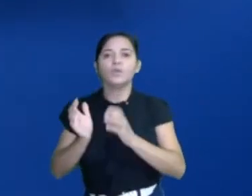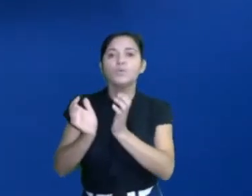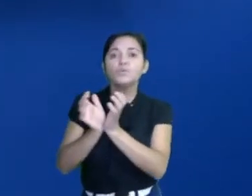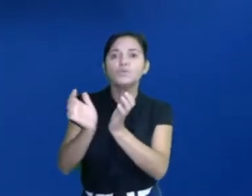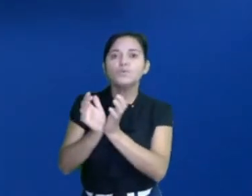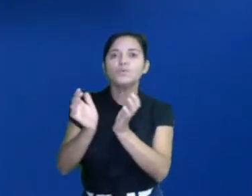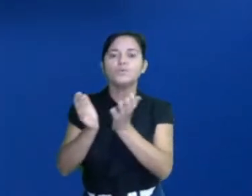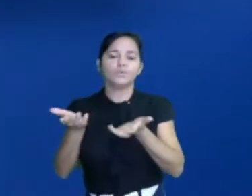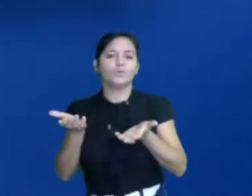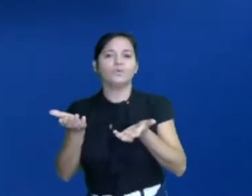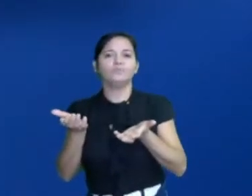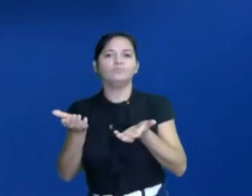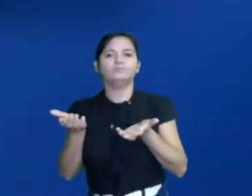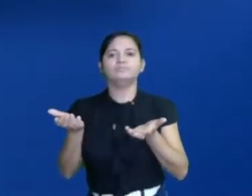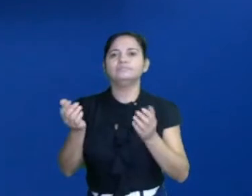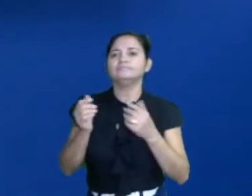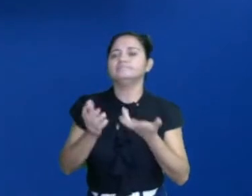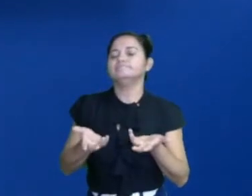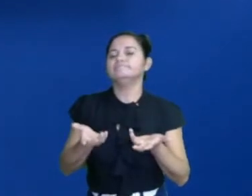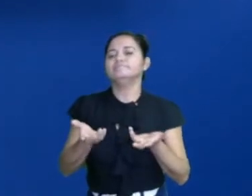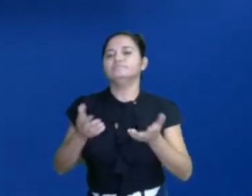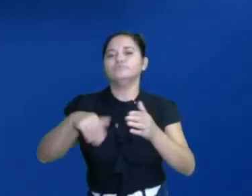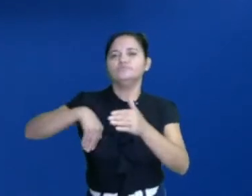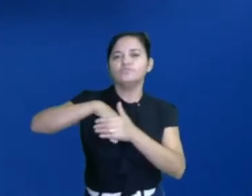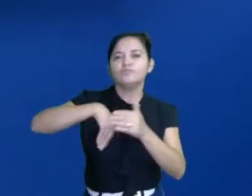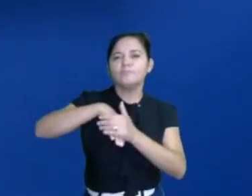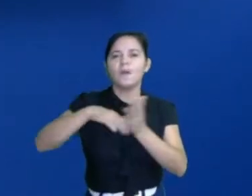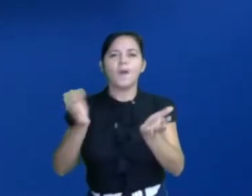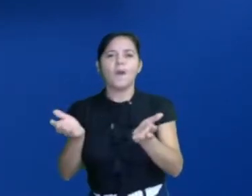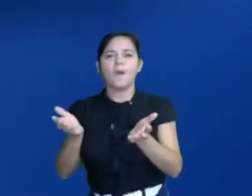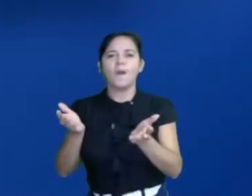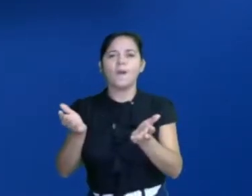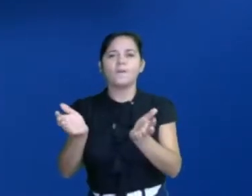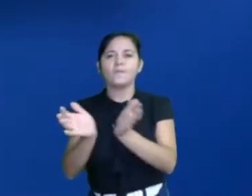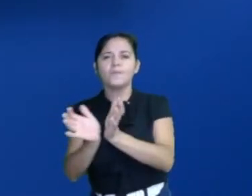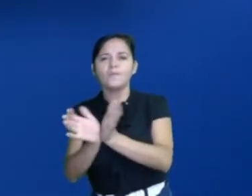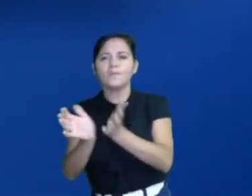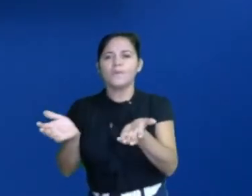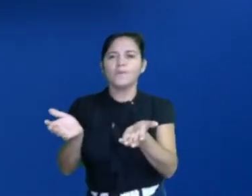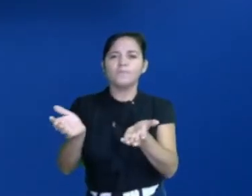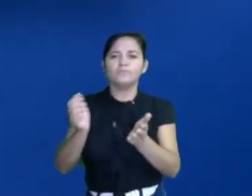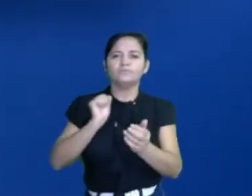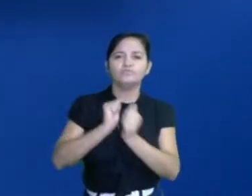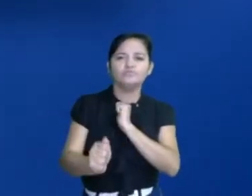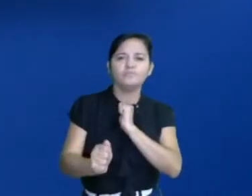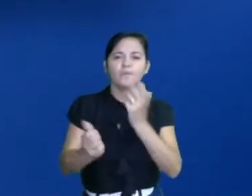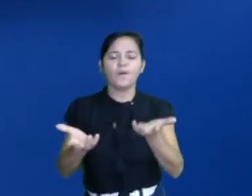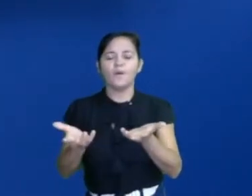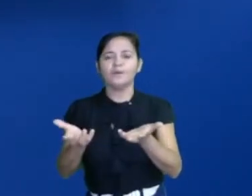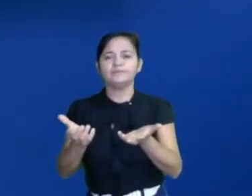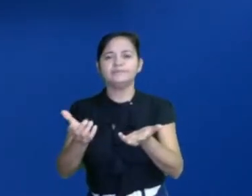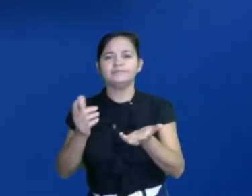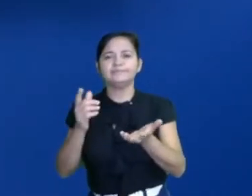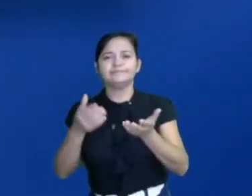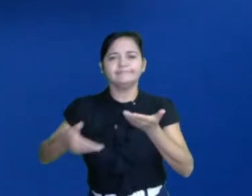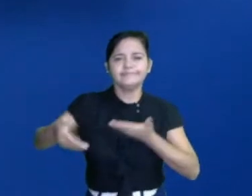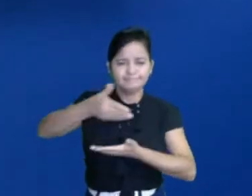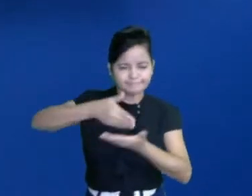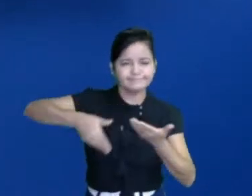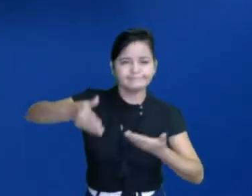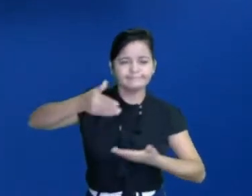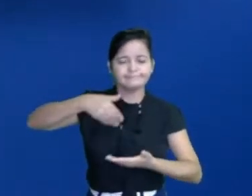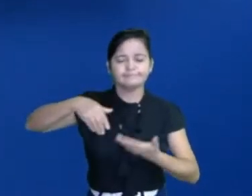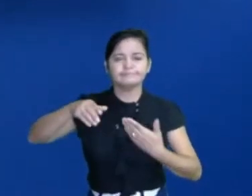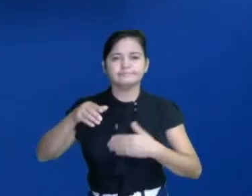daquele esporte que você participa do futebol. Tem aquele esporte, tem aquele grupo de vivência